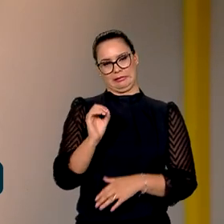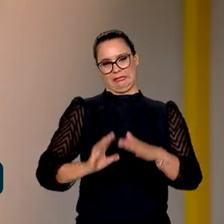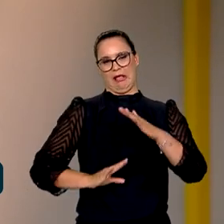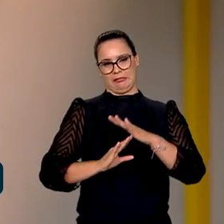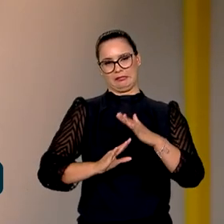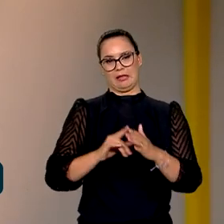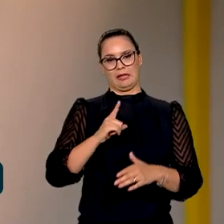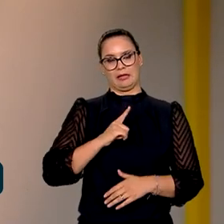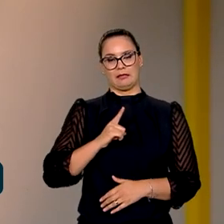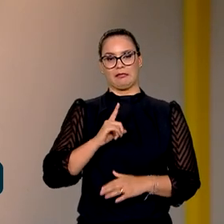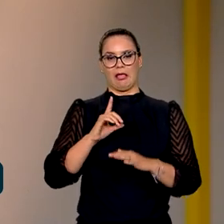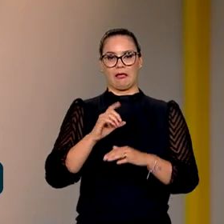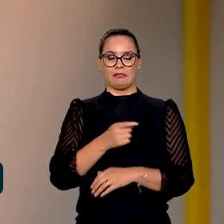e possui baixa escolaridade.